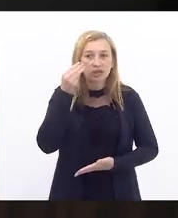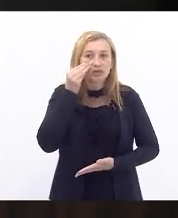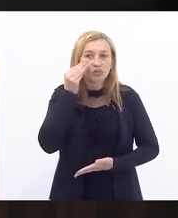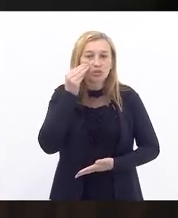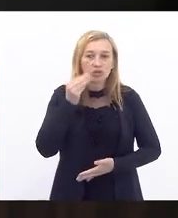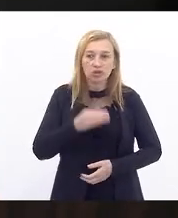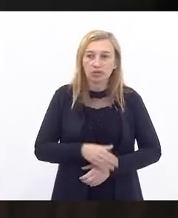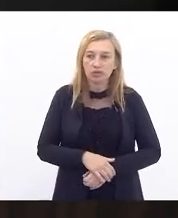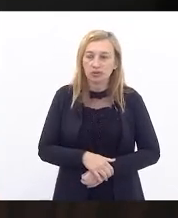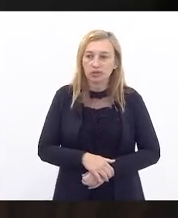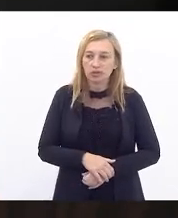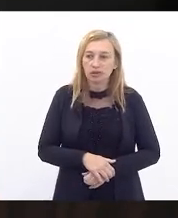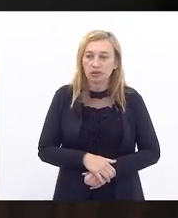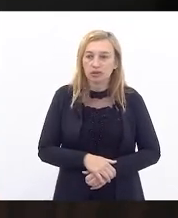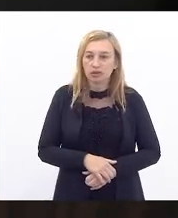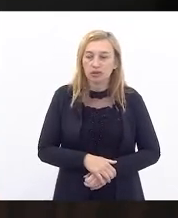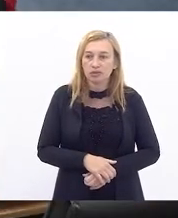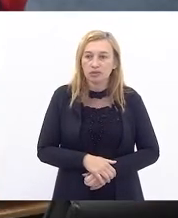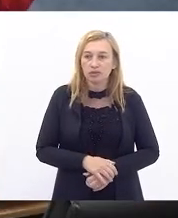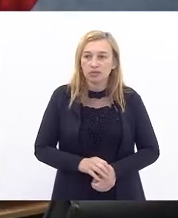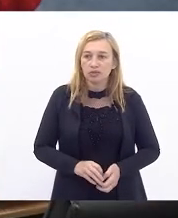Francisco, para emitir parecer.